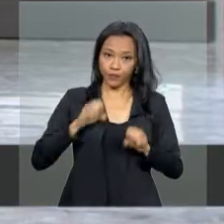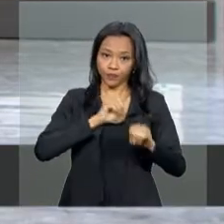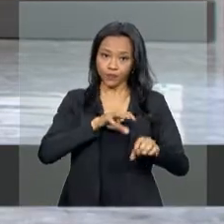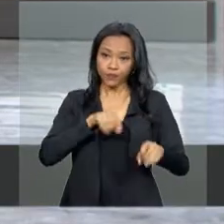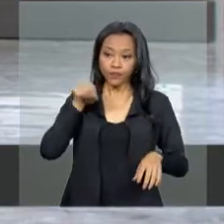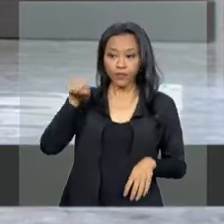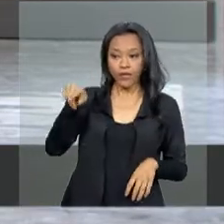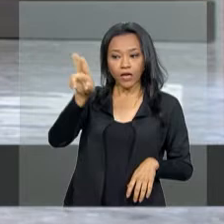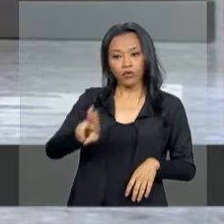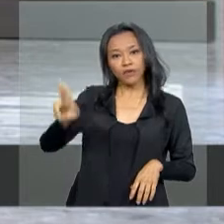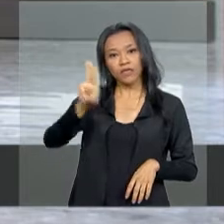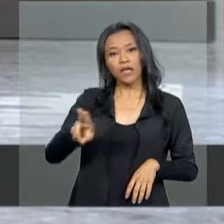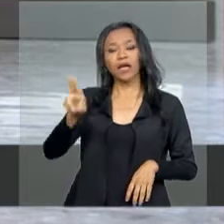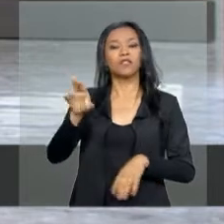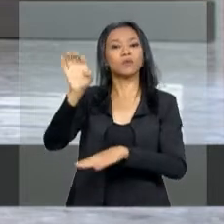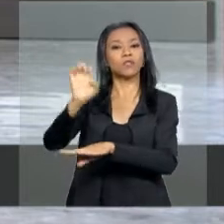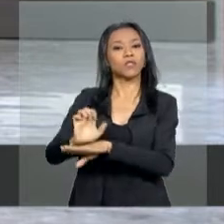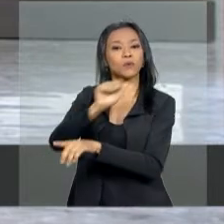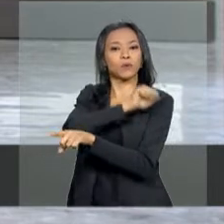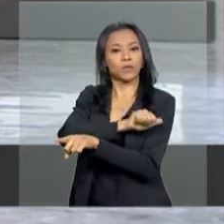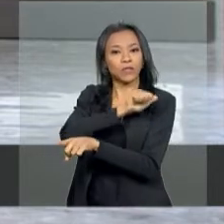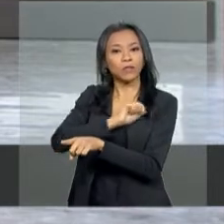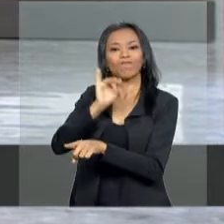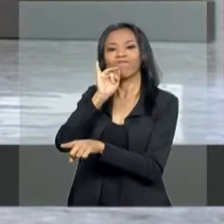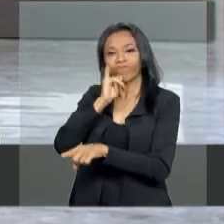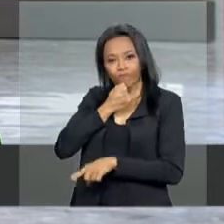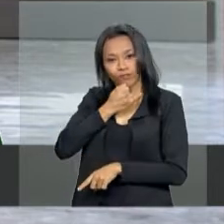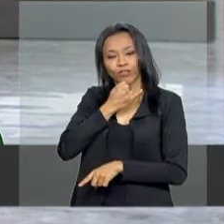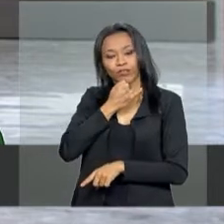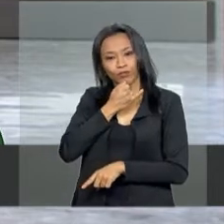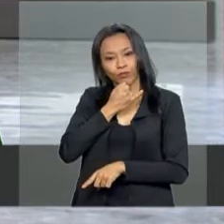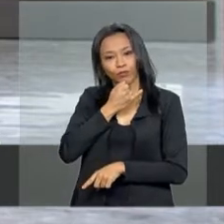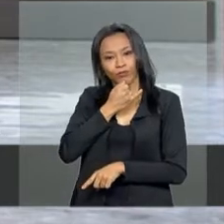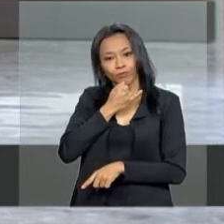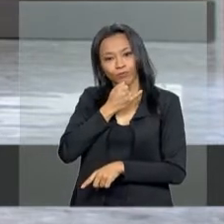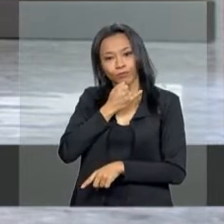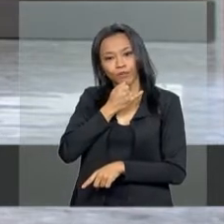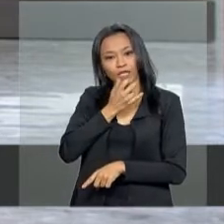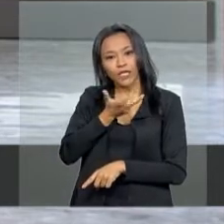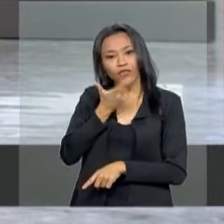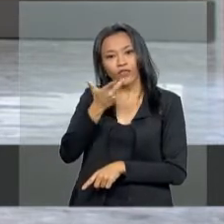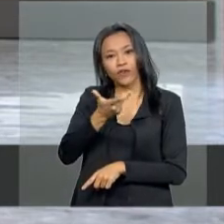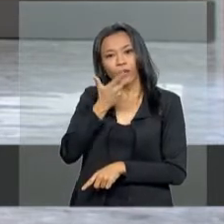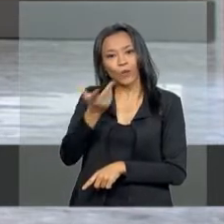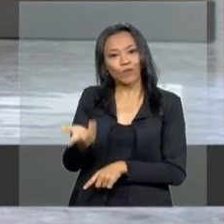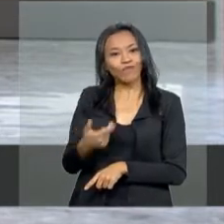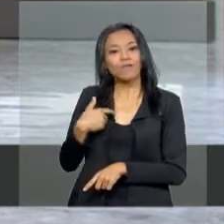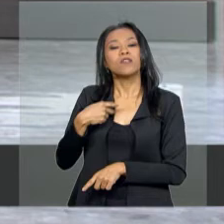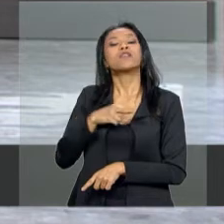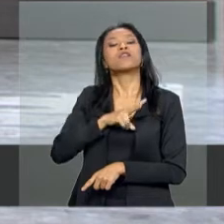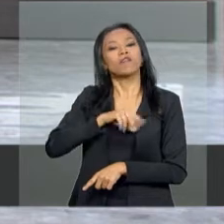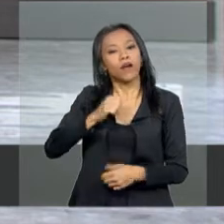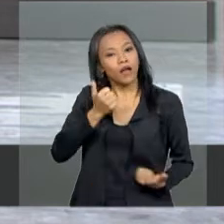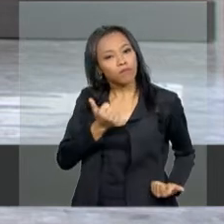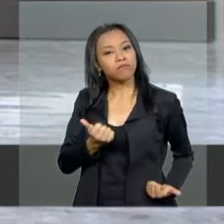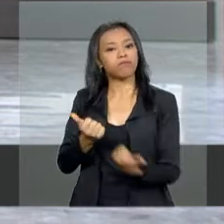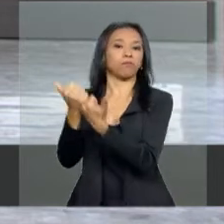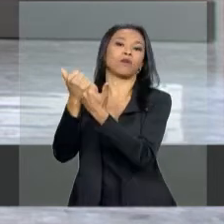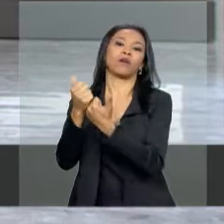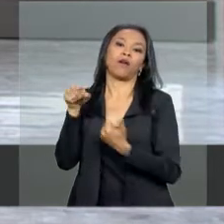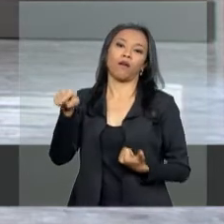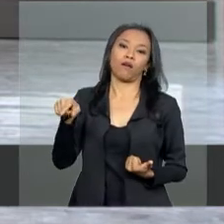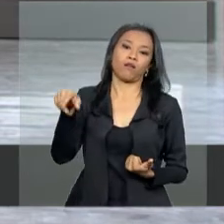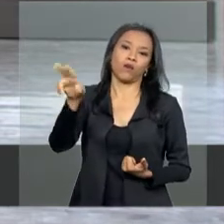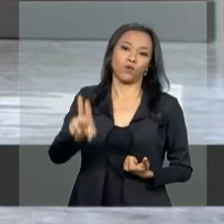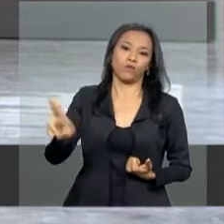Federal do Rio de Janeiro é ligada, também lamentou e lamentou em nota. E disse que não medirá esforços para auxiliar a